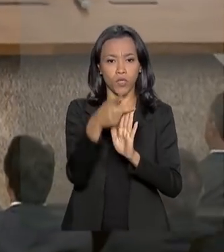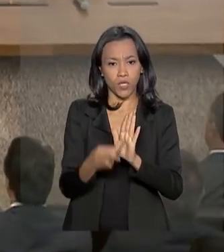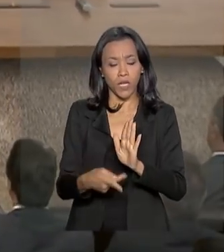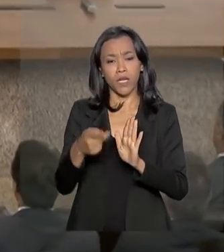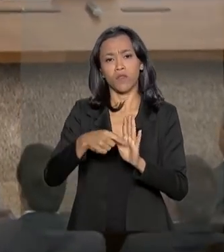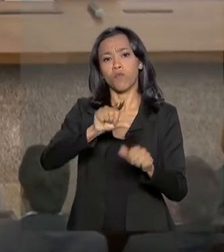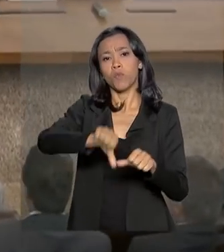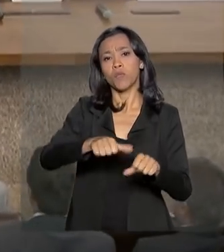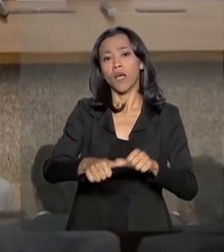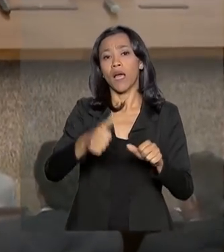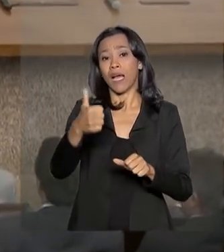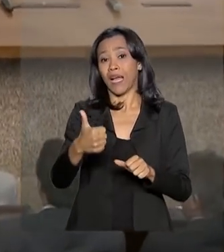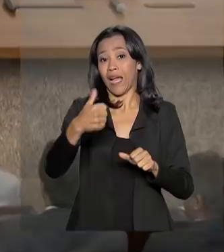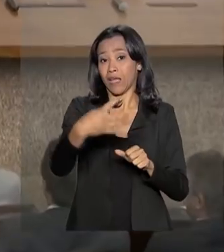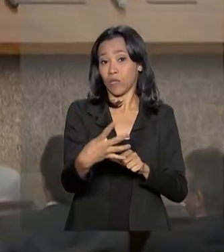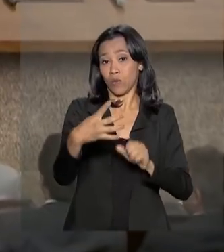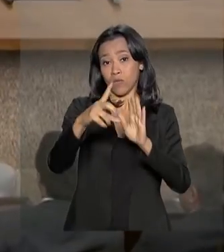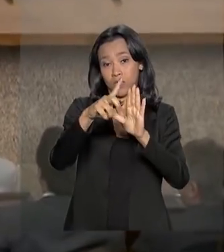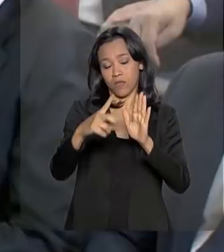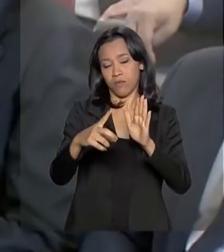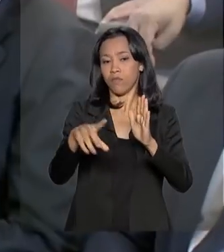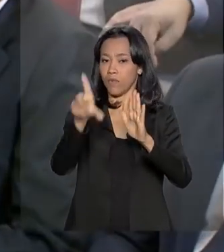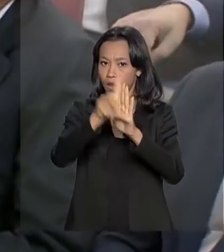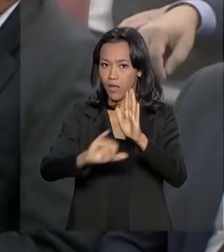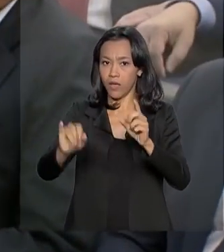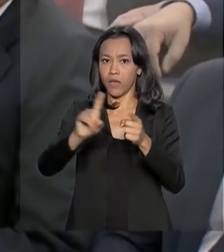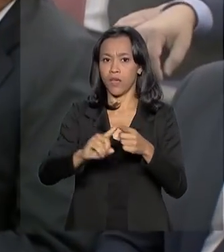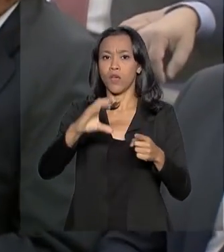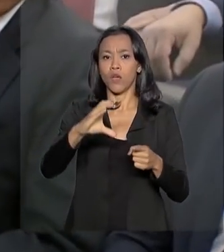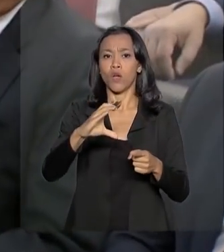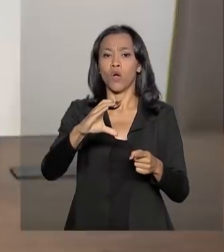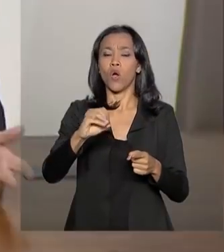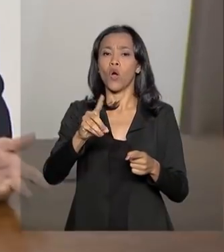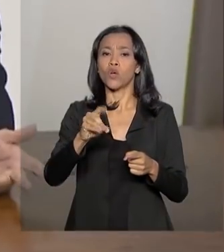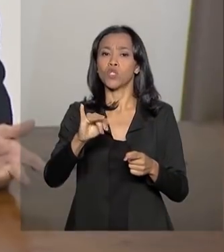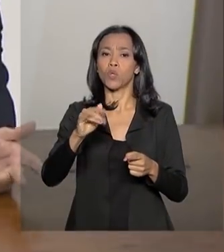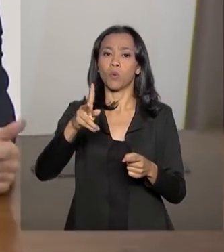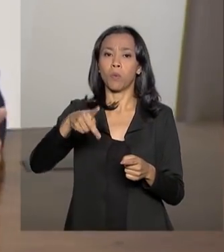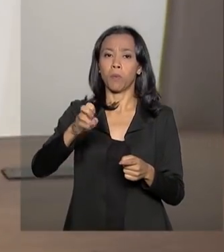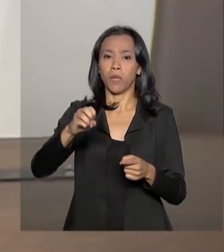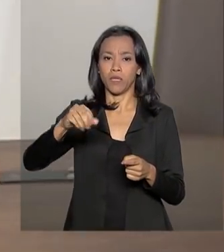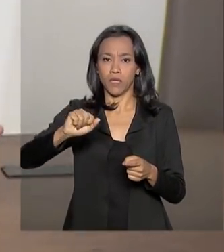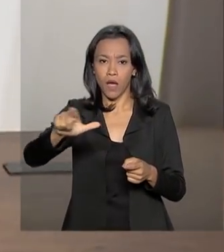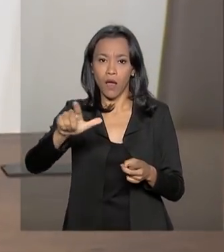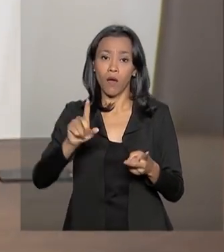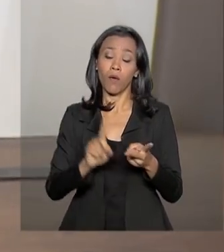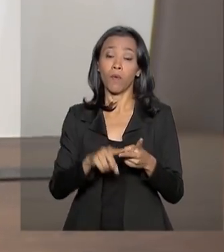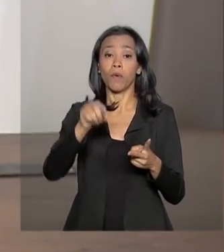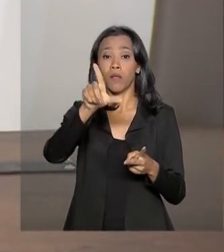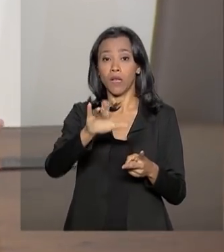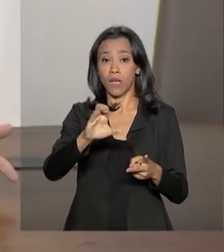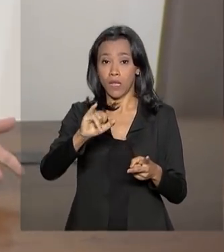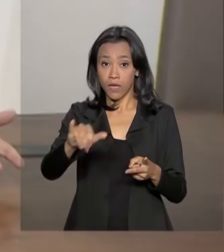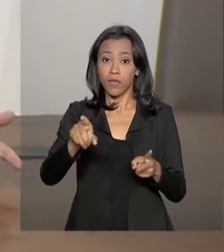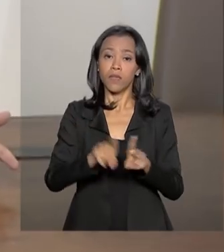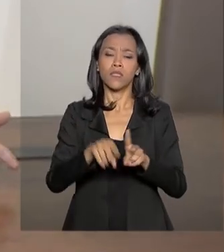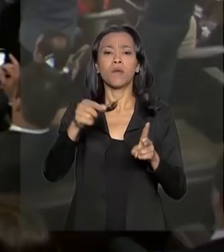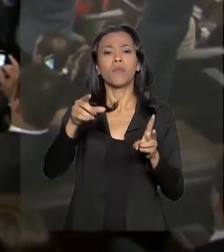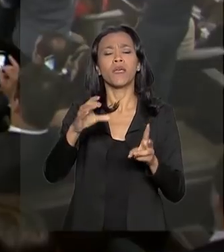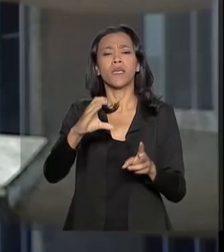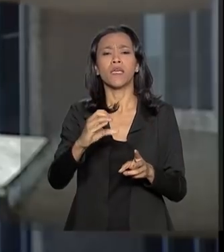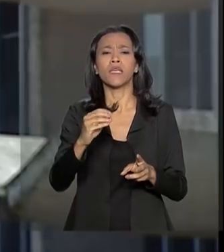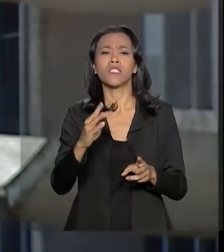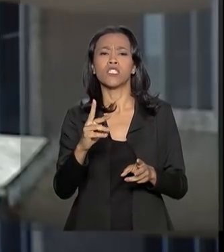14 leis, como o Código Penal, Código de Execução Penal, Lei de Execução Penal e Lei de Crimes